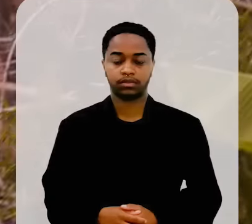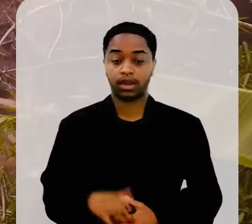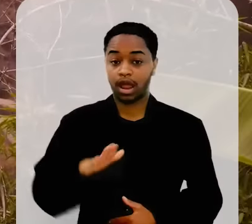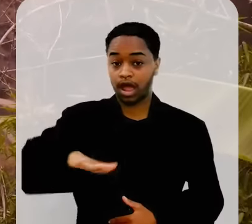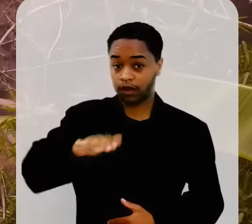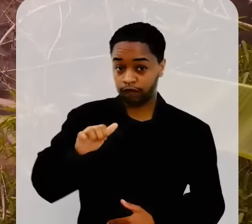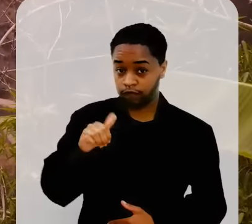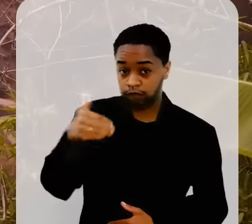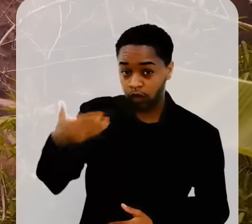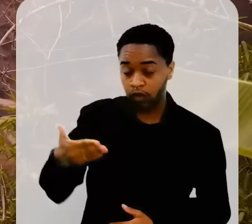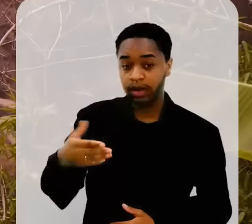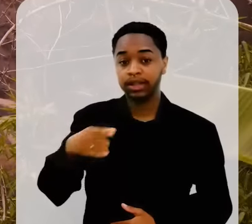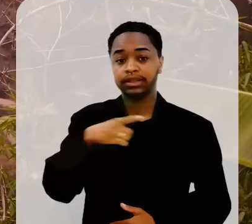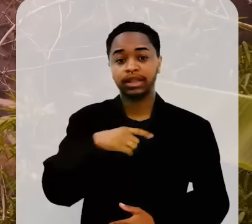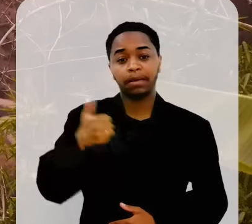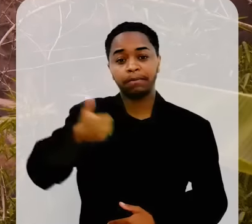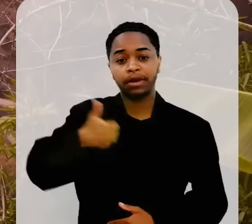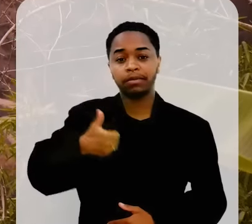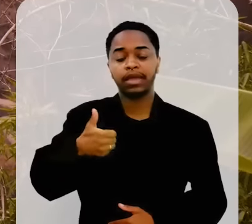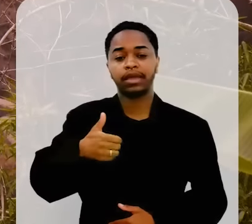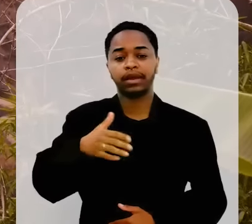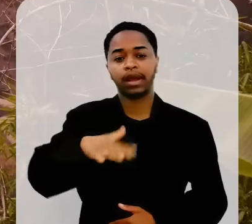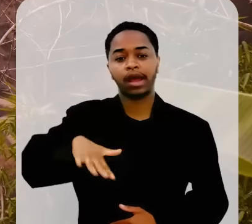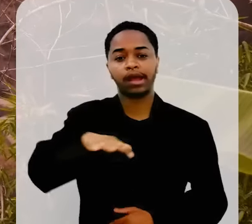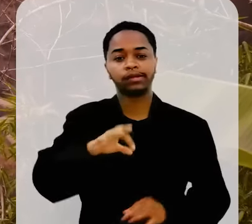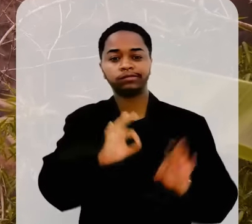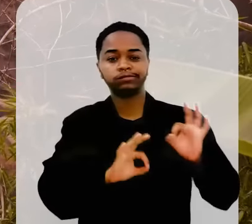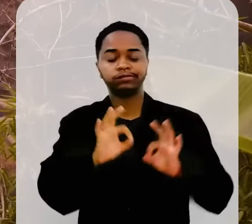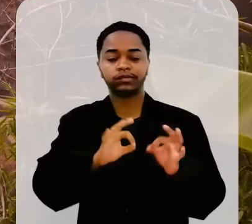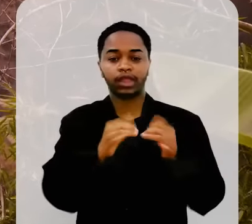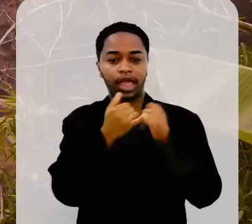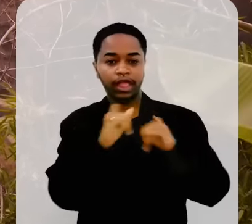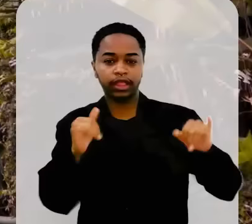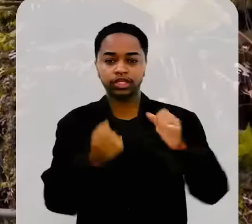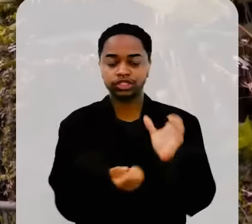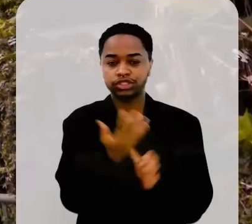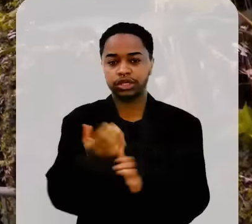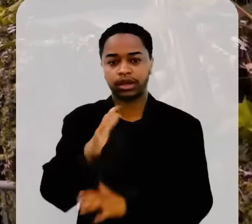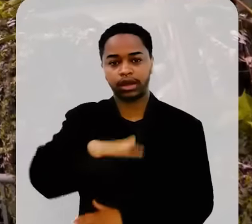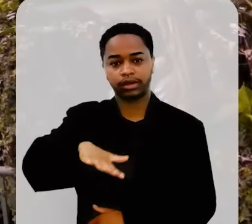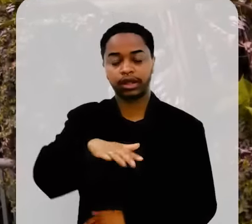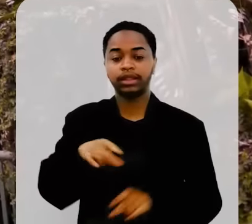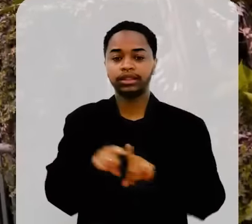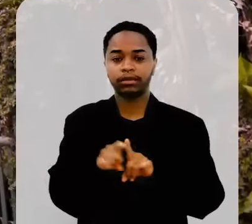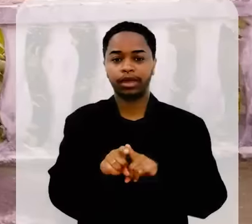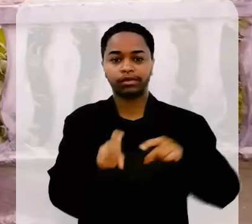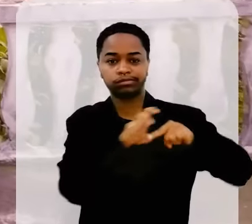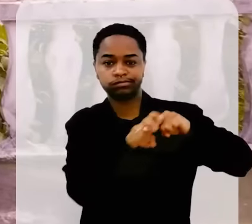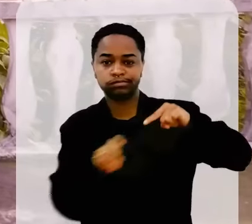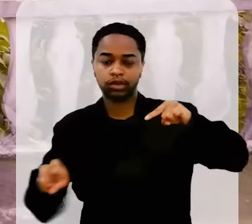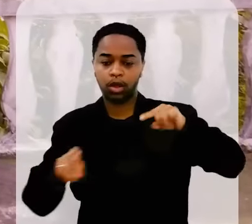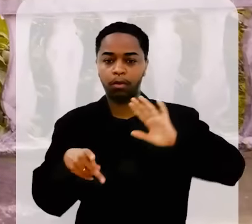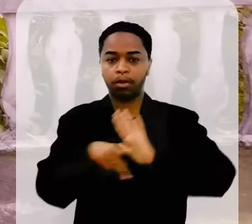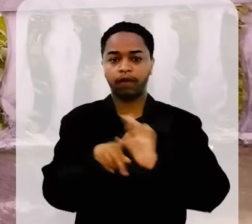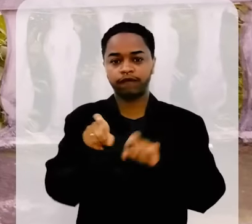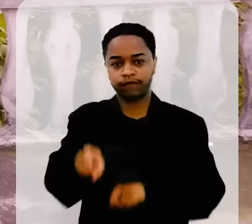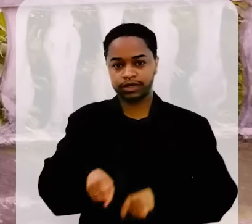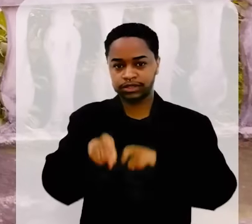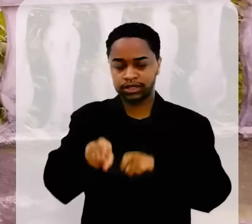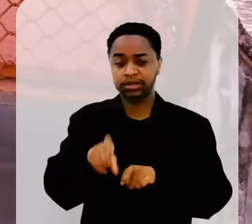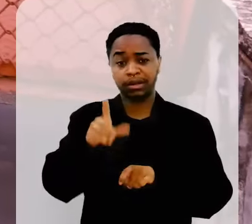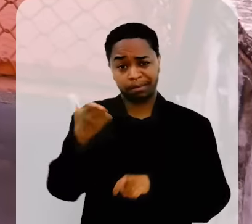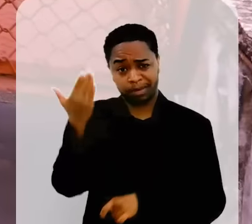Na parte externa, a primeira usina de energia da região, um belíssimo jardim e um teleférico da